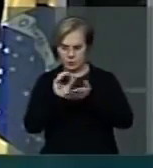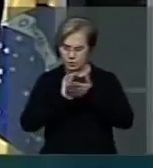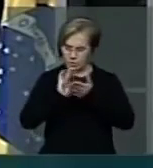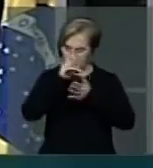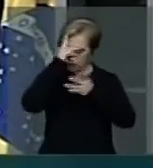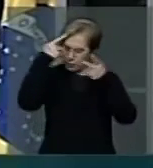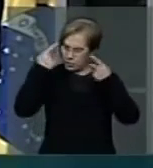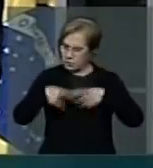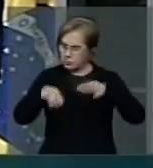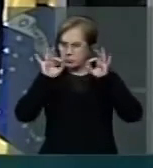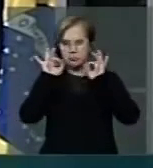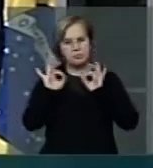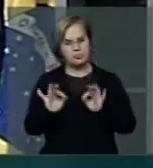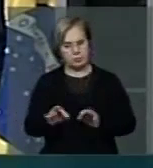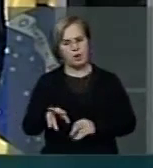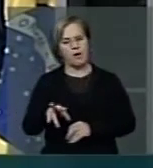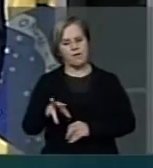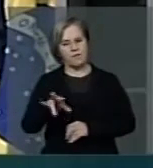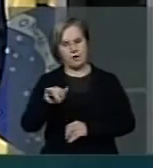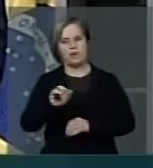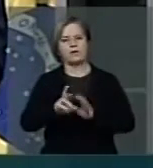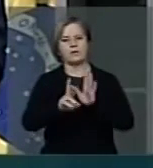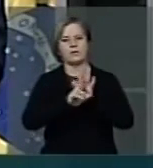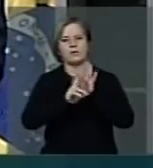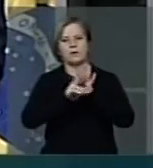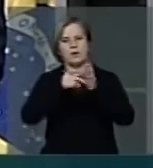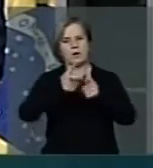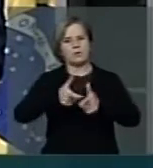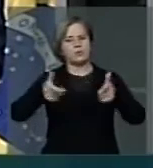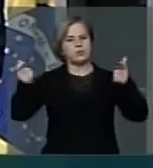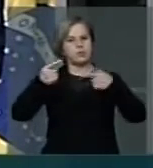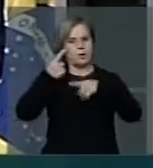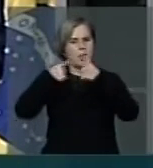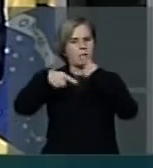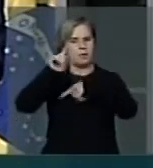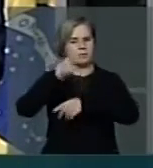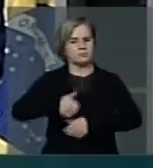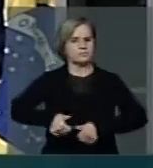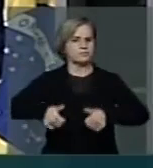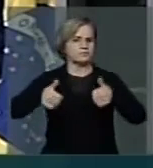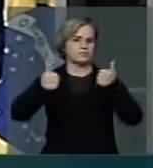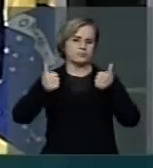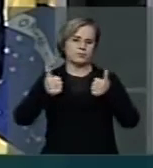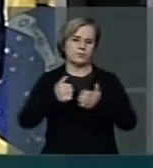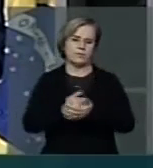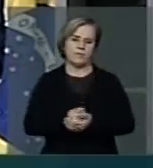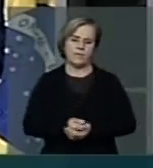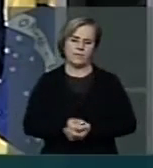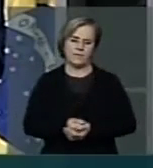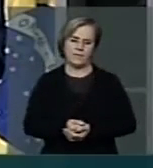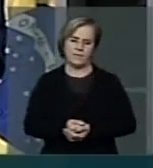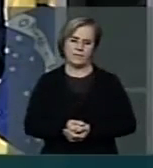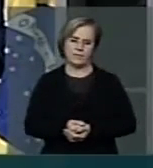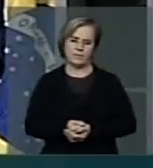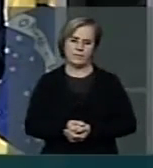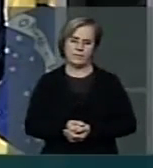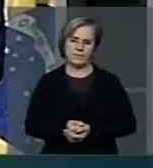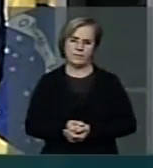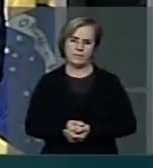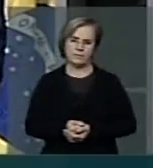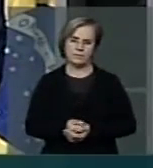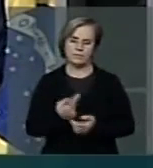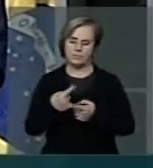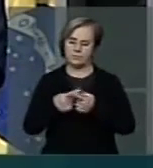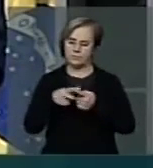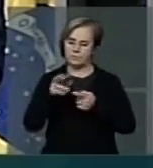eficaz, vai representar um enorme avanço, um enorme avanço, Sra. Presidente, na qualidade